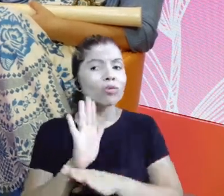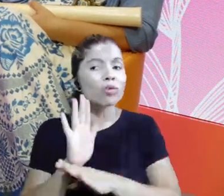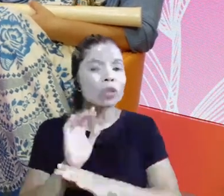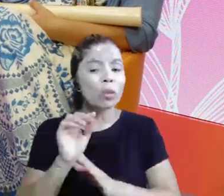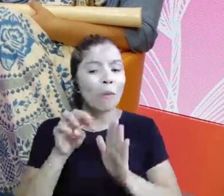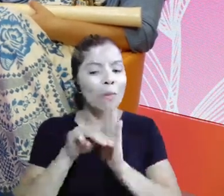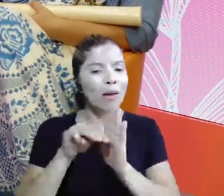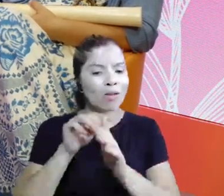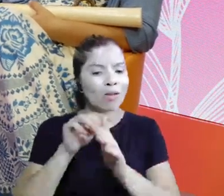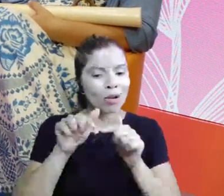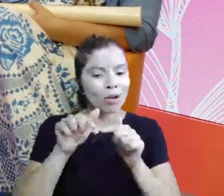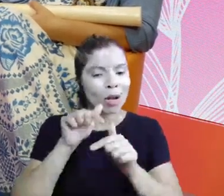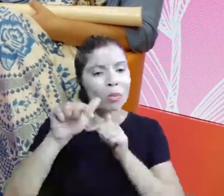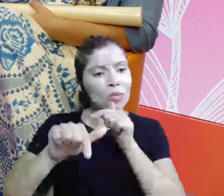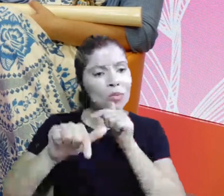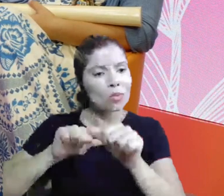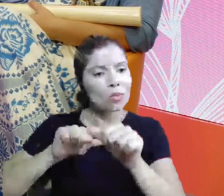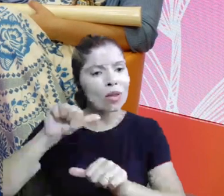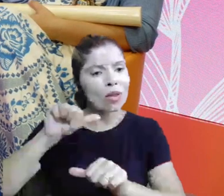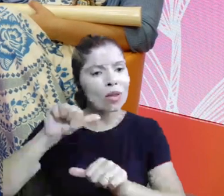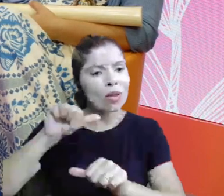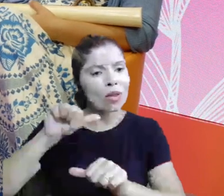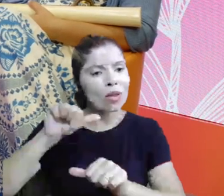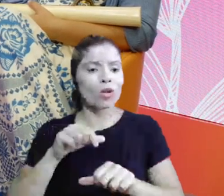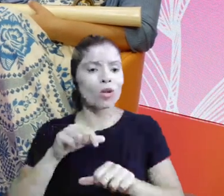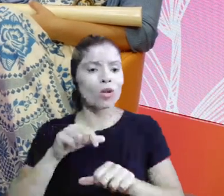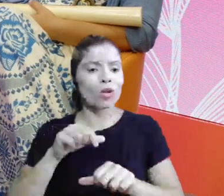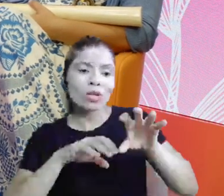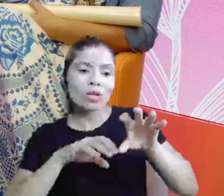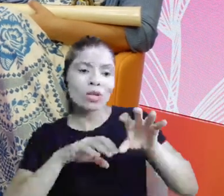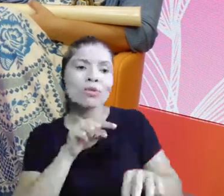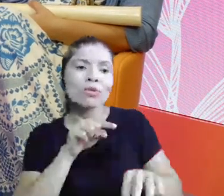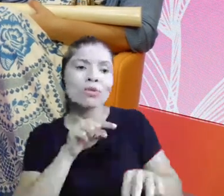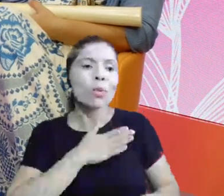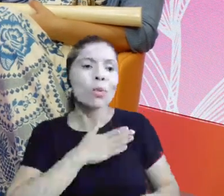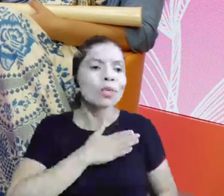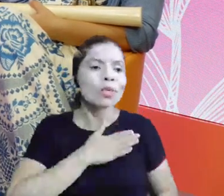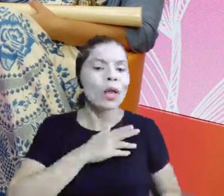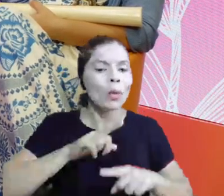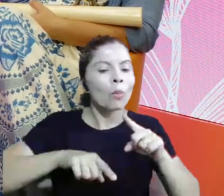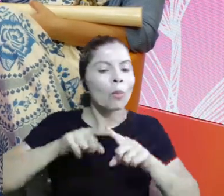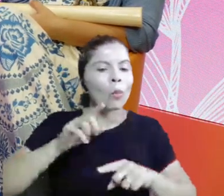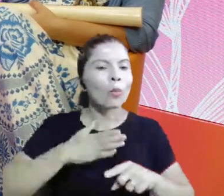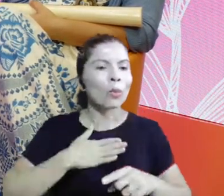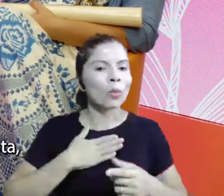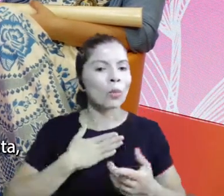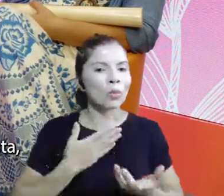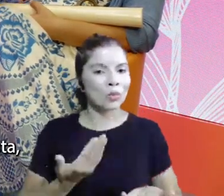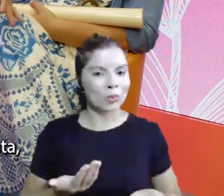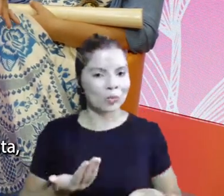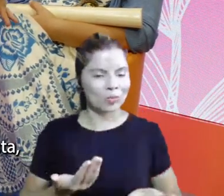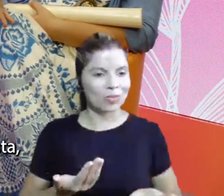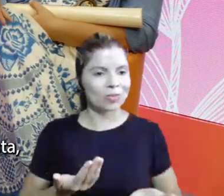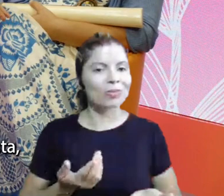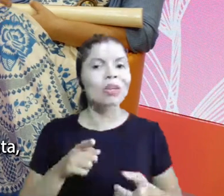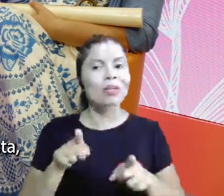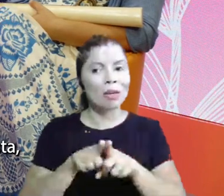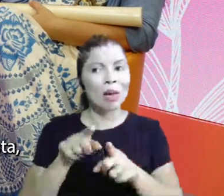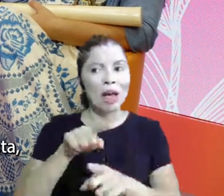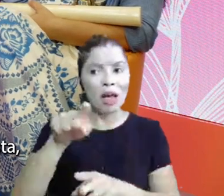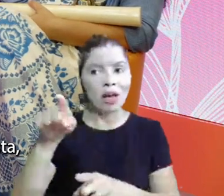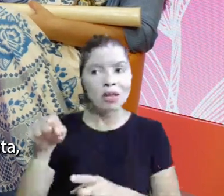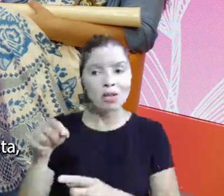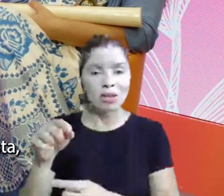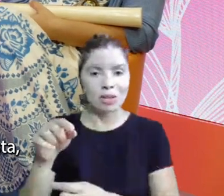a comer palmito diferente, eu estou ensinando você a gostar do pupunha, porque para que o Jussara fique de pé na